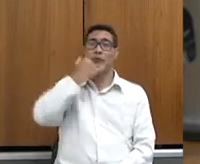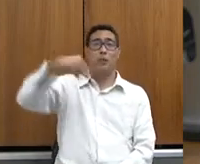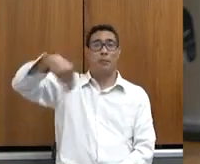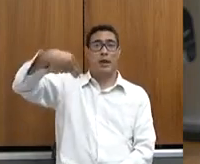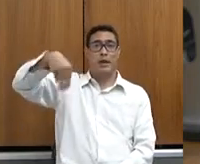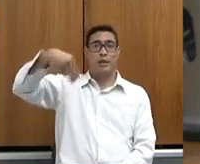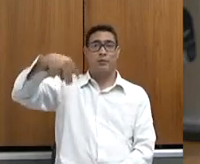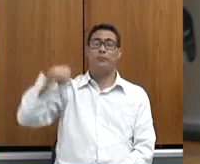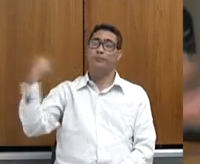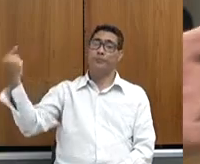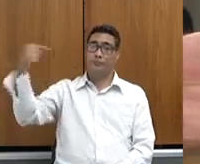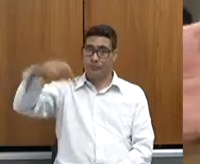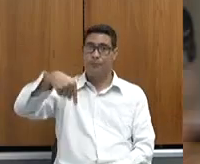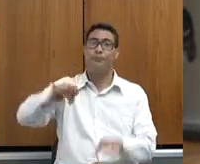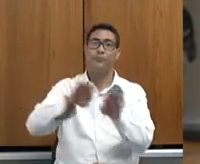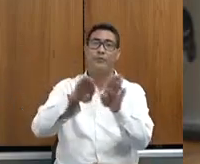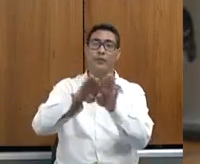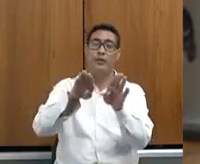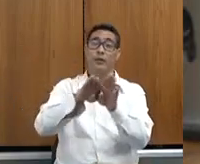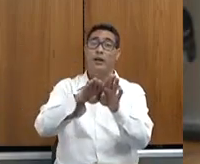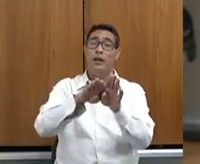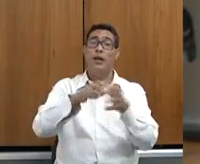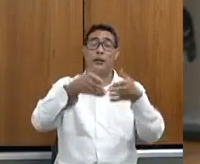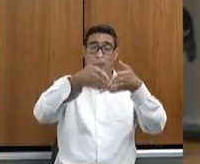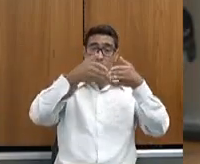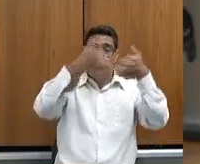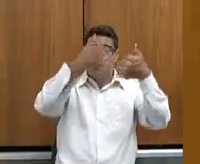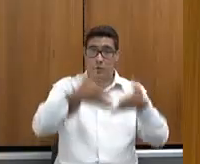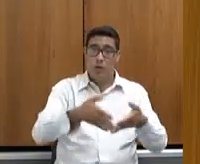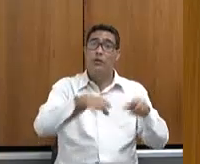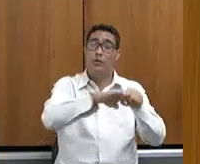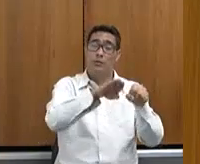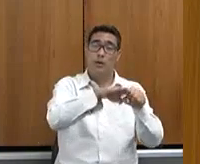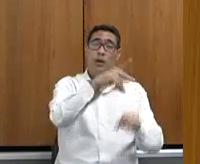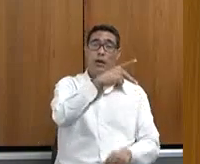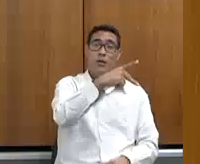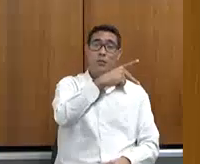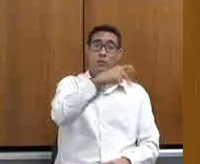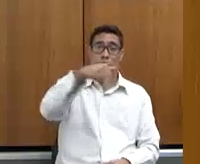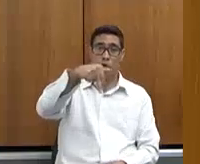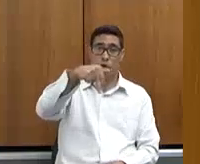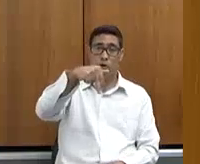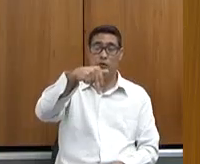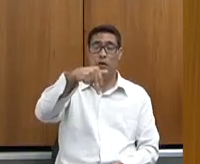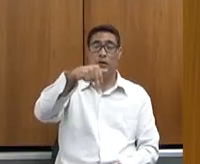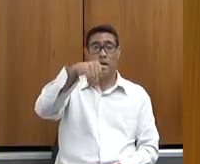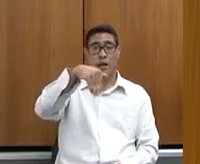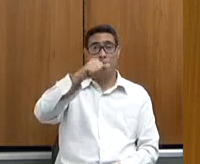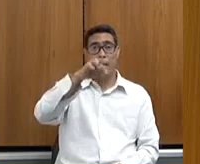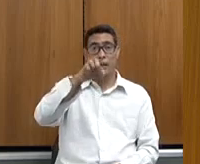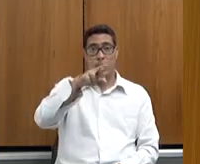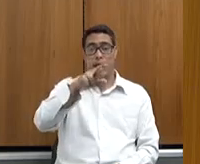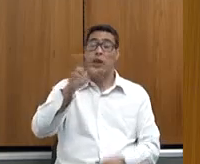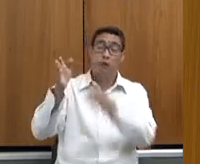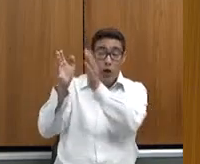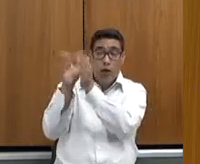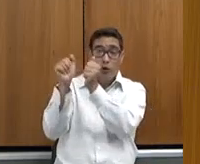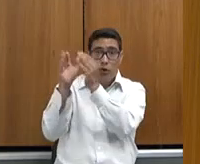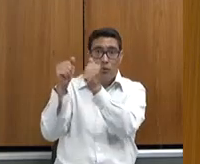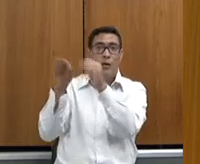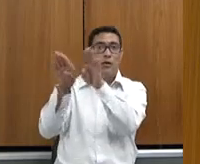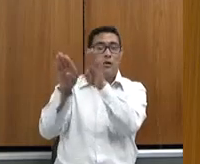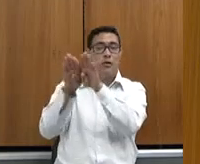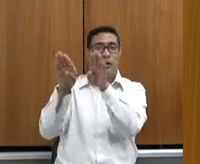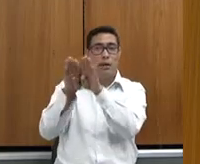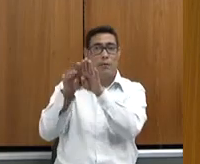respeito da Emater, lá também de Ponte Nova, sabe que ele é bem votado em Ponte Nova, e segundo ele, foi cobrado lá também, sobre a